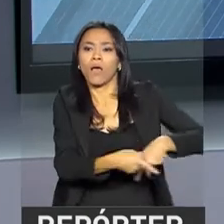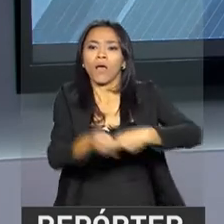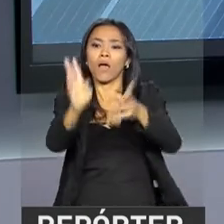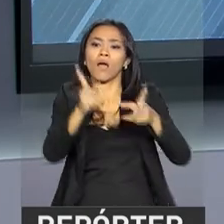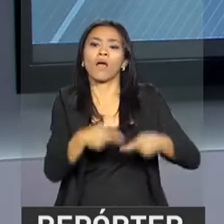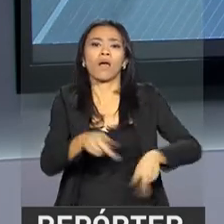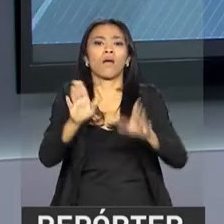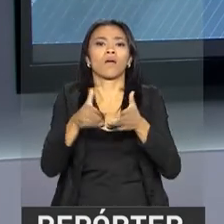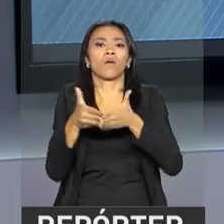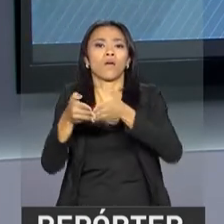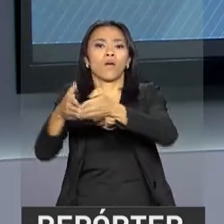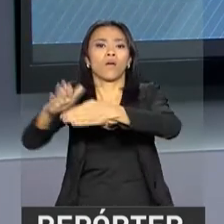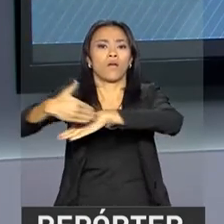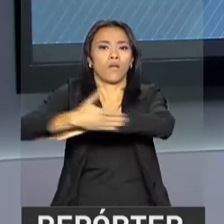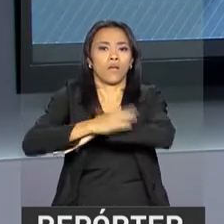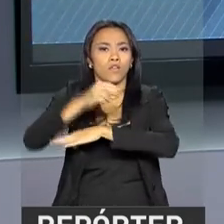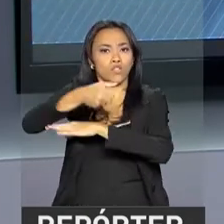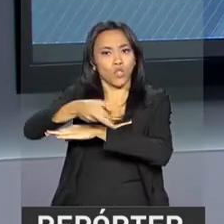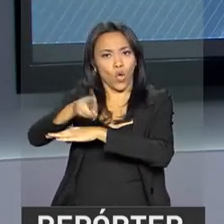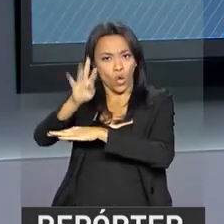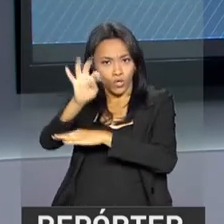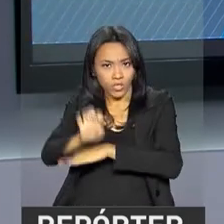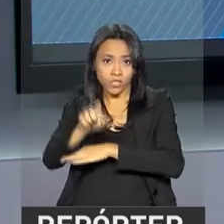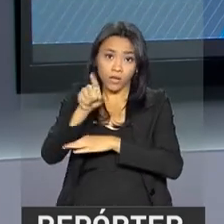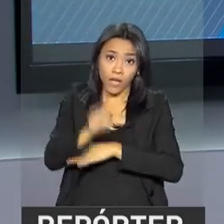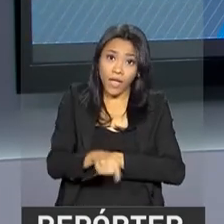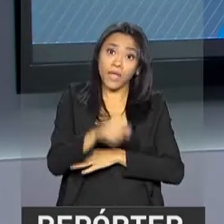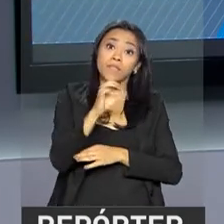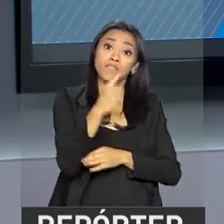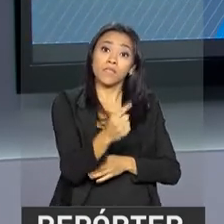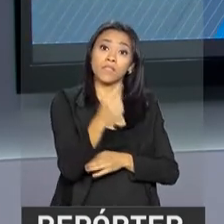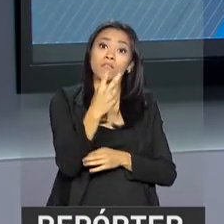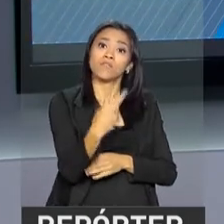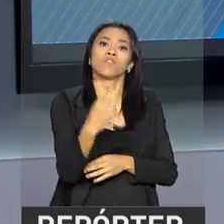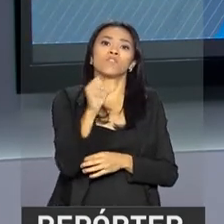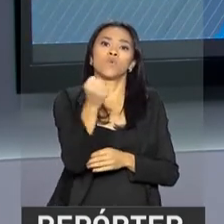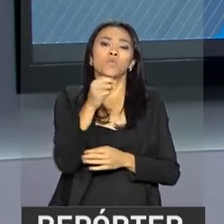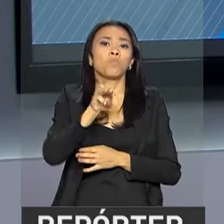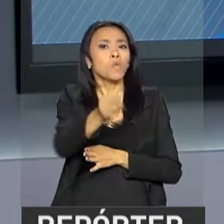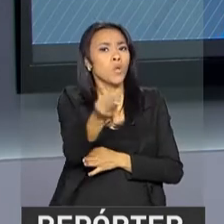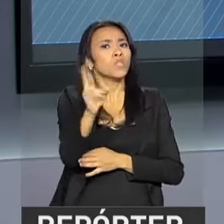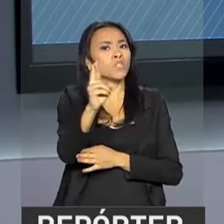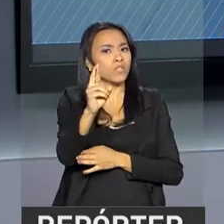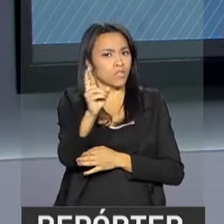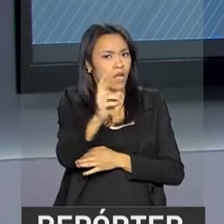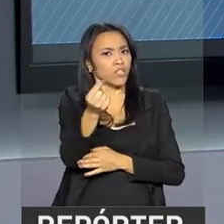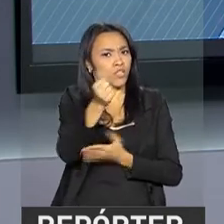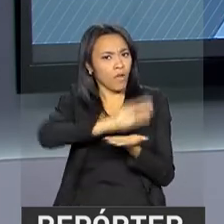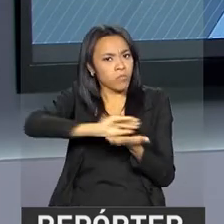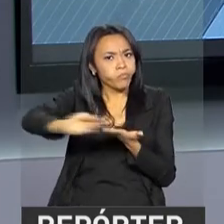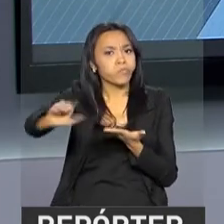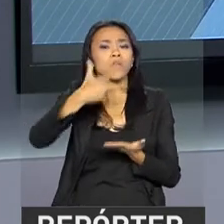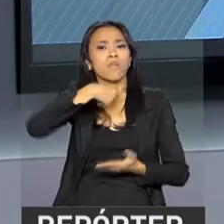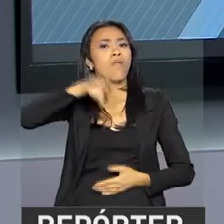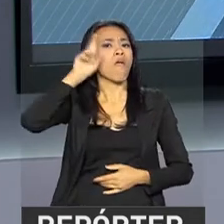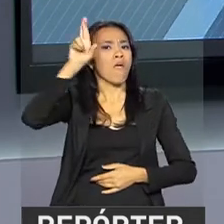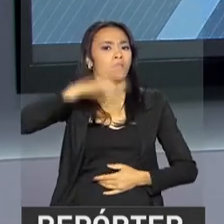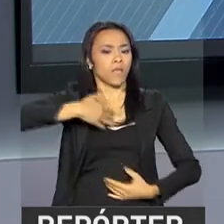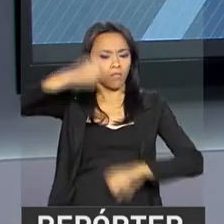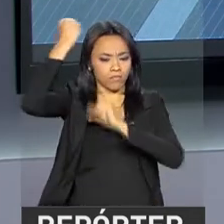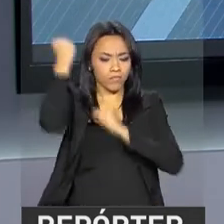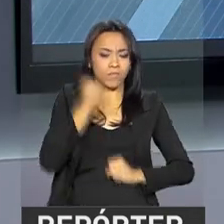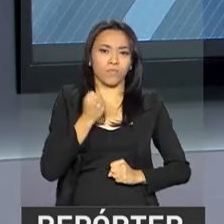norte. O investimento é de 128 milhões de reais e as obras são de responsabilidade do